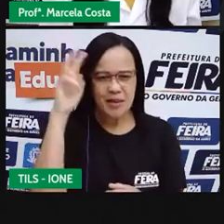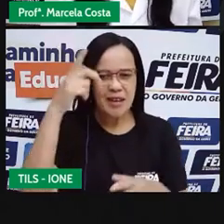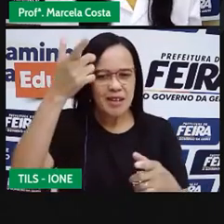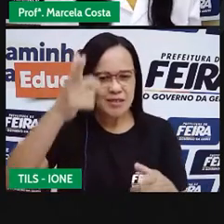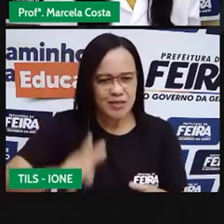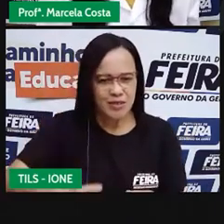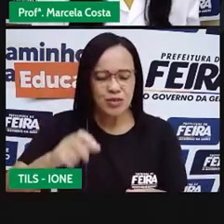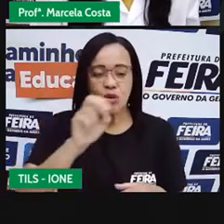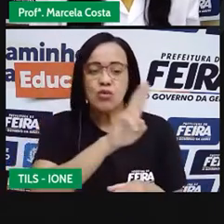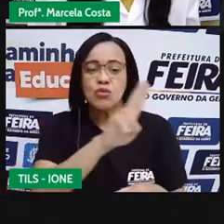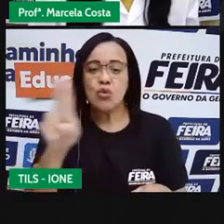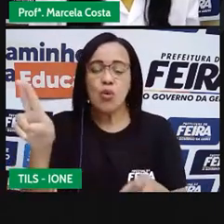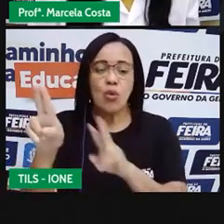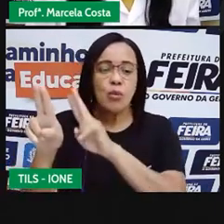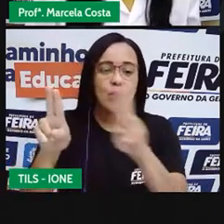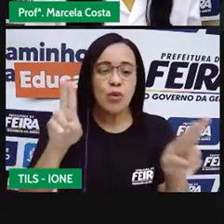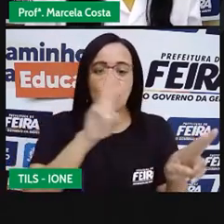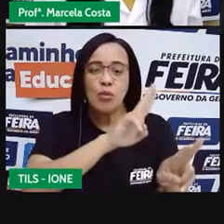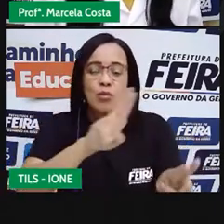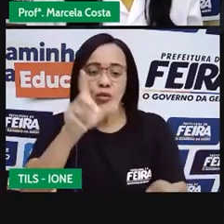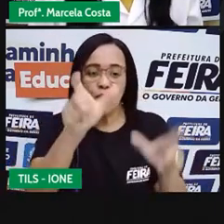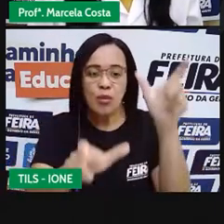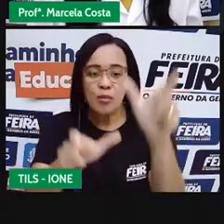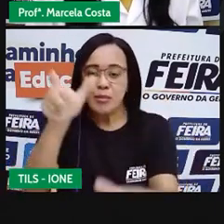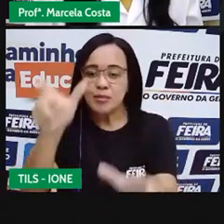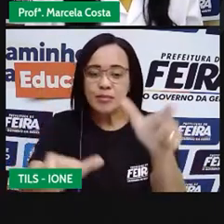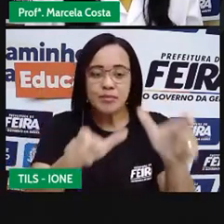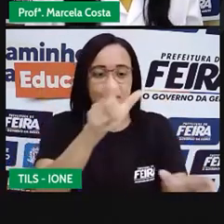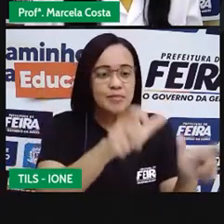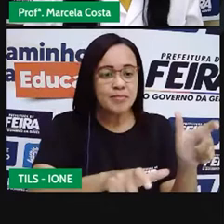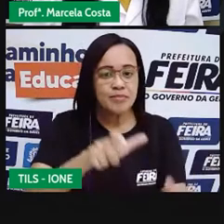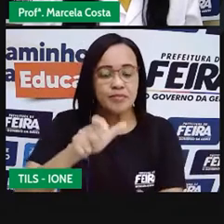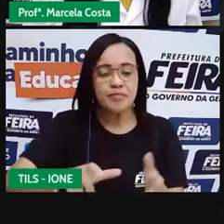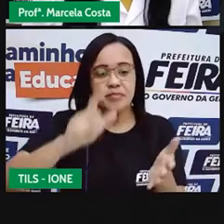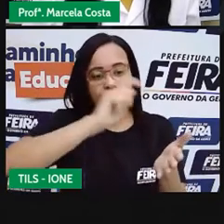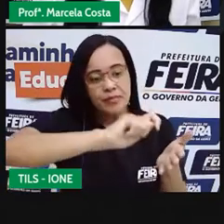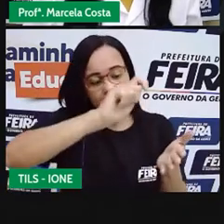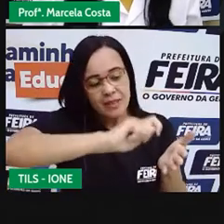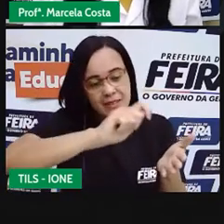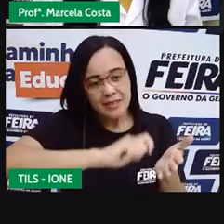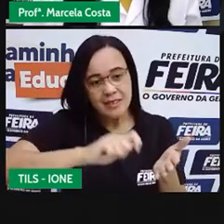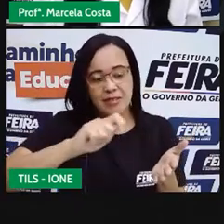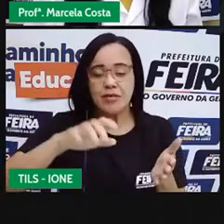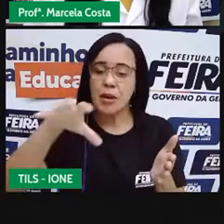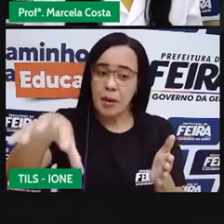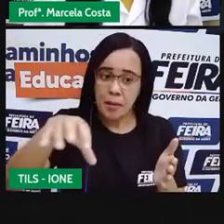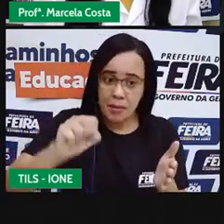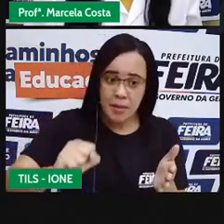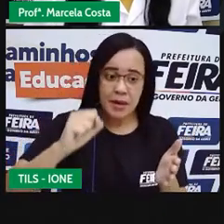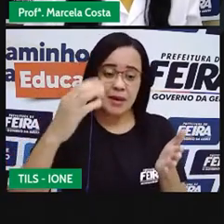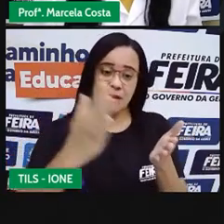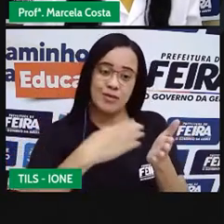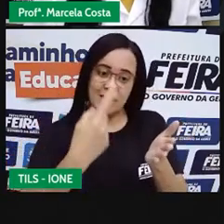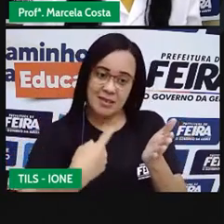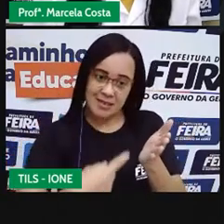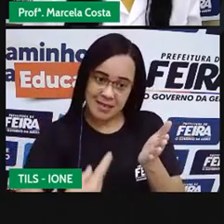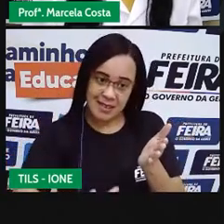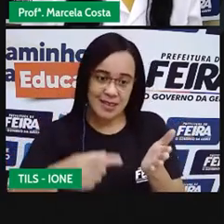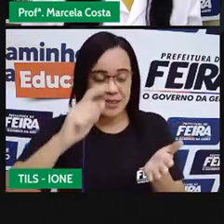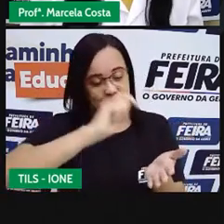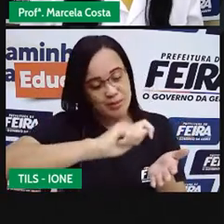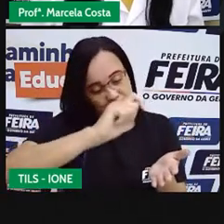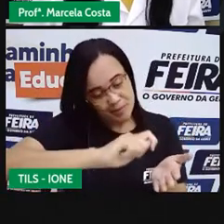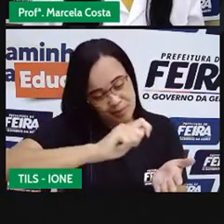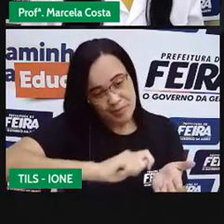algumas personagens. A gente vai escrever, então você pode pegar o seu caderno e acompanhar a escrita aí